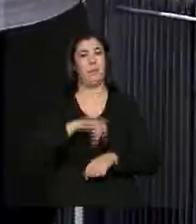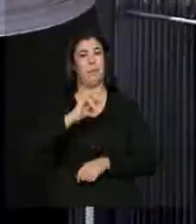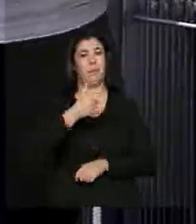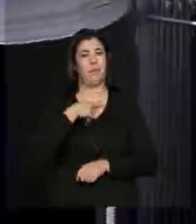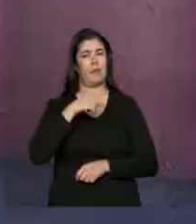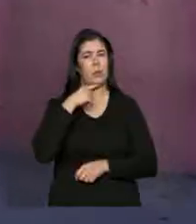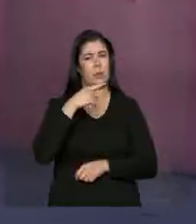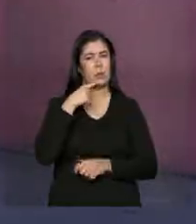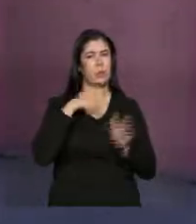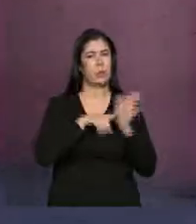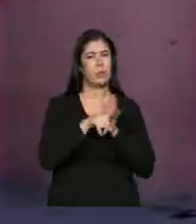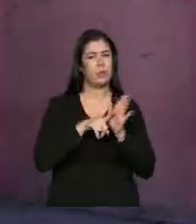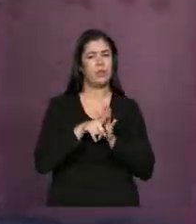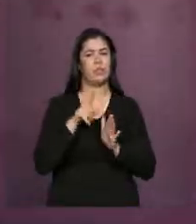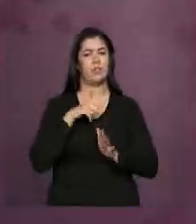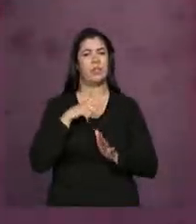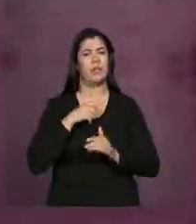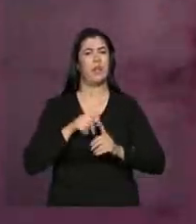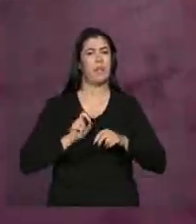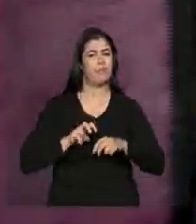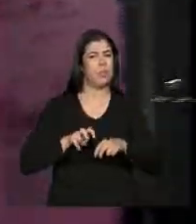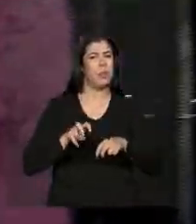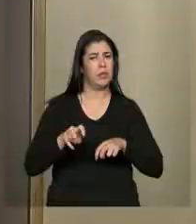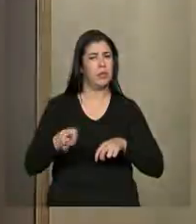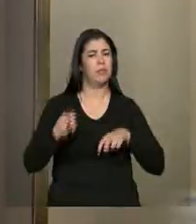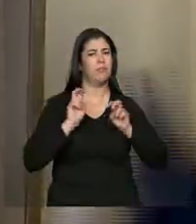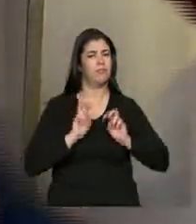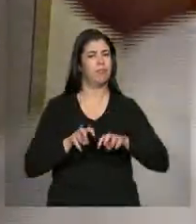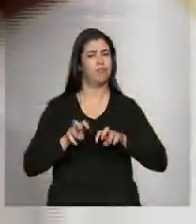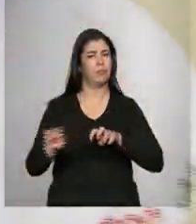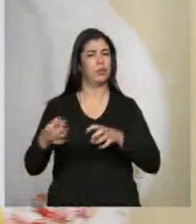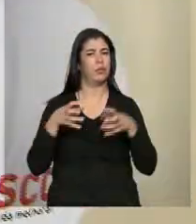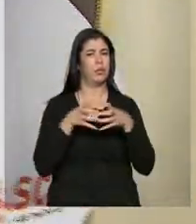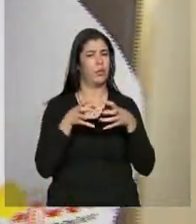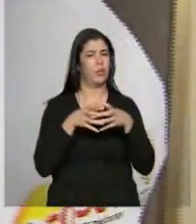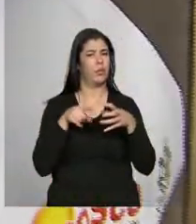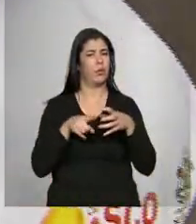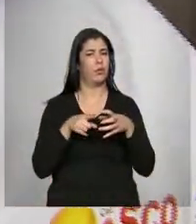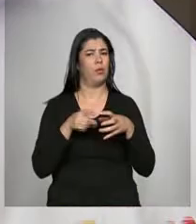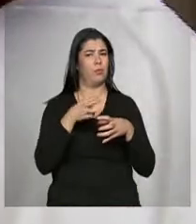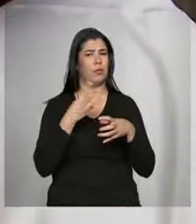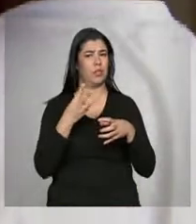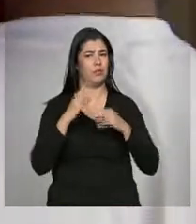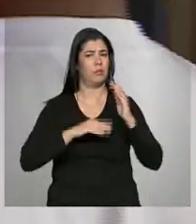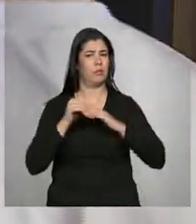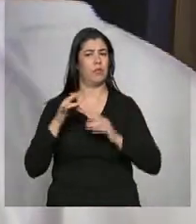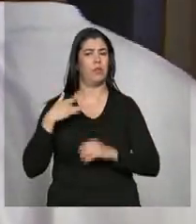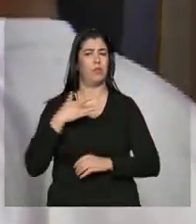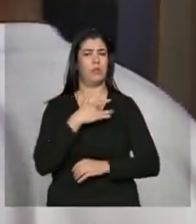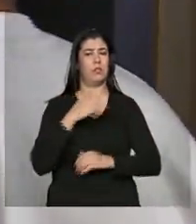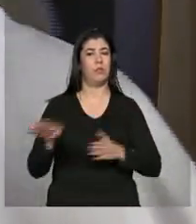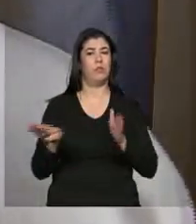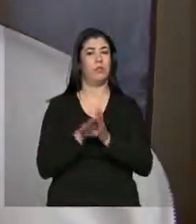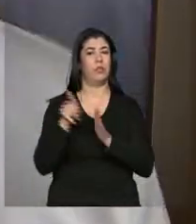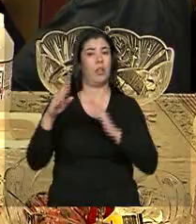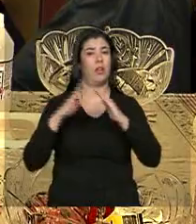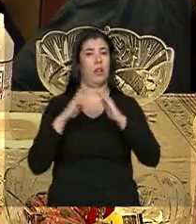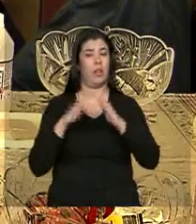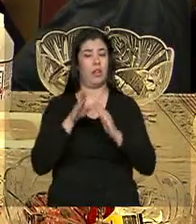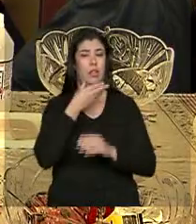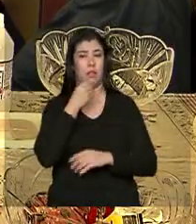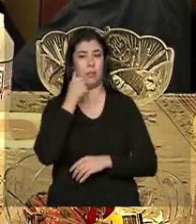alguma dúvida. Mais uns três quarteirões de caminhada e a equipe chega no prédio onde moram dona Maria e seu Aristeu.